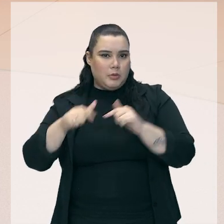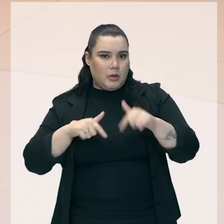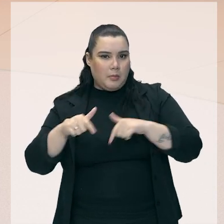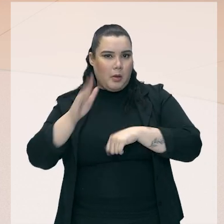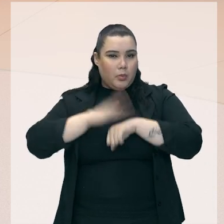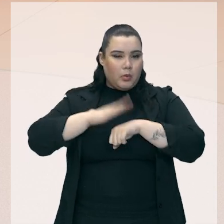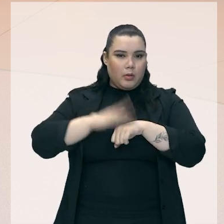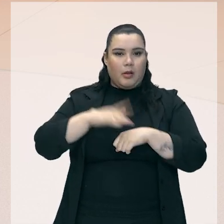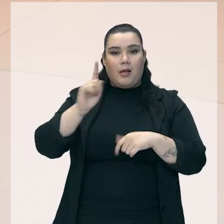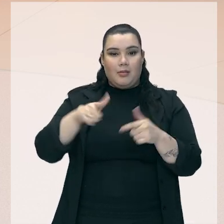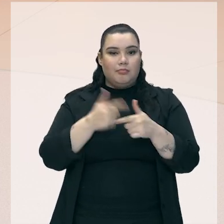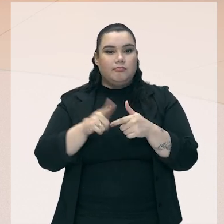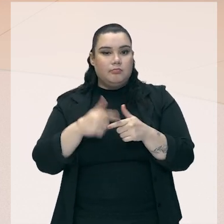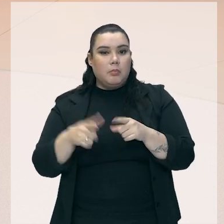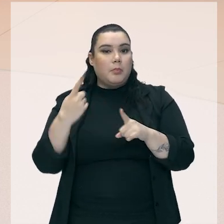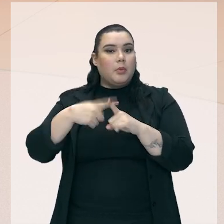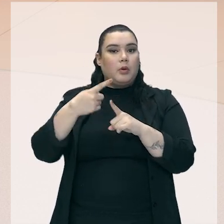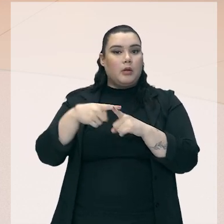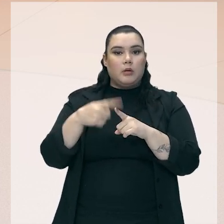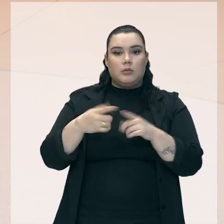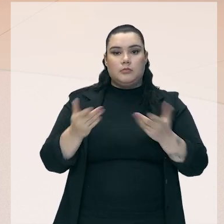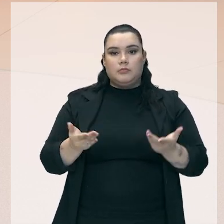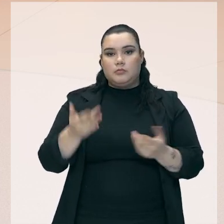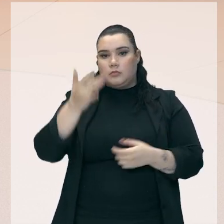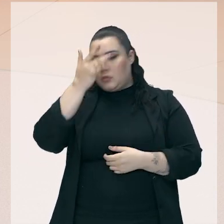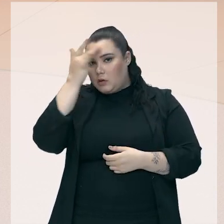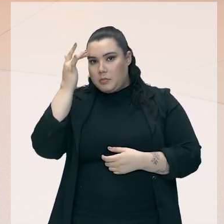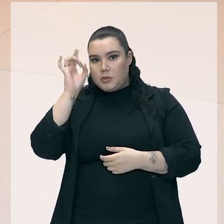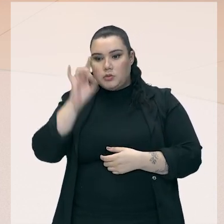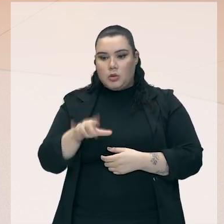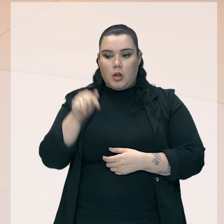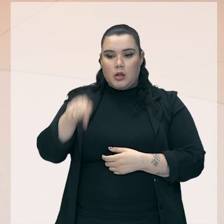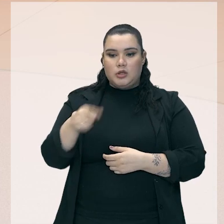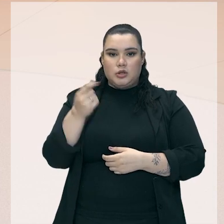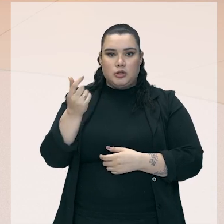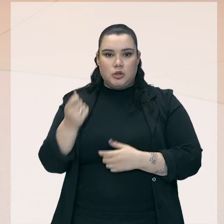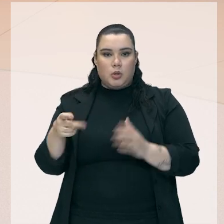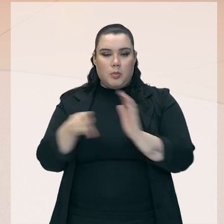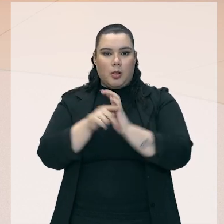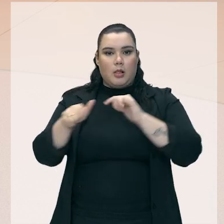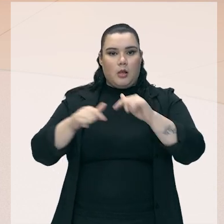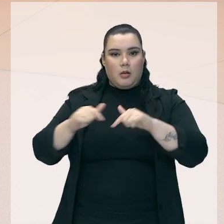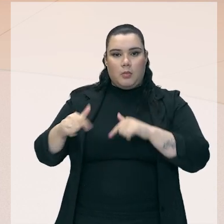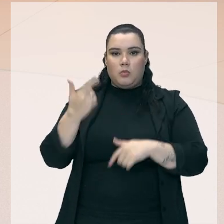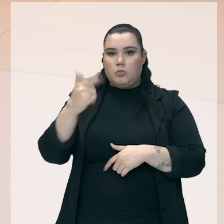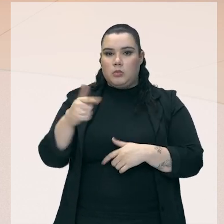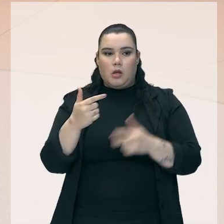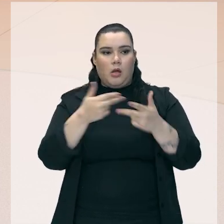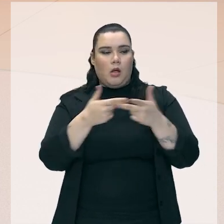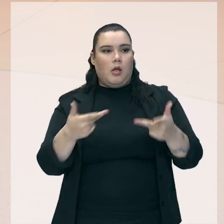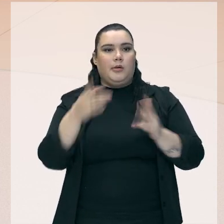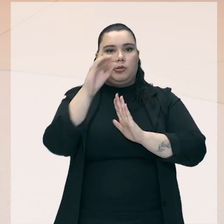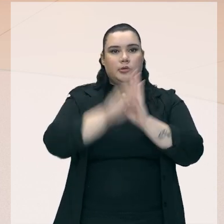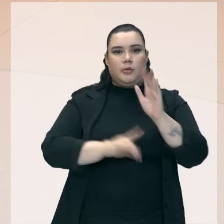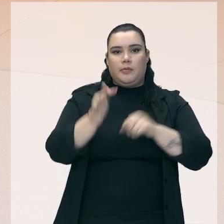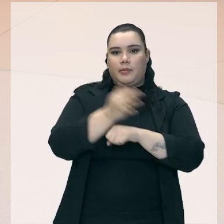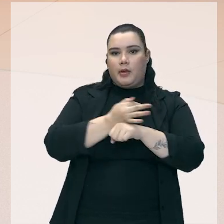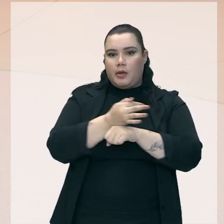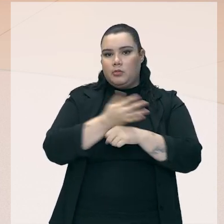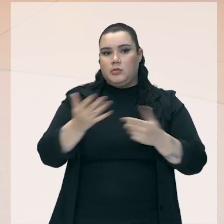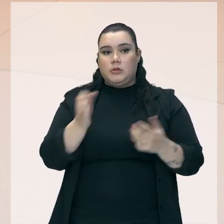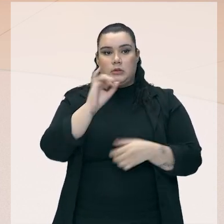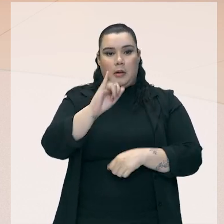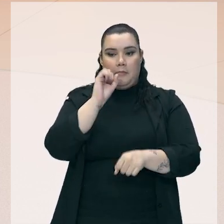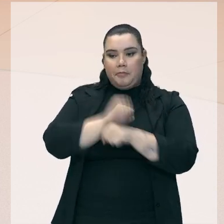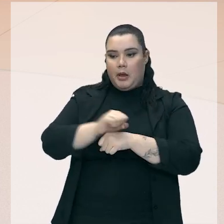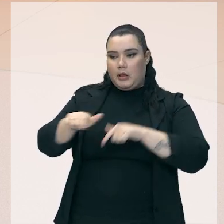problema, né? Porque a pessoa, ela só tem aquele dinheiro daquele serviço, não tem benefício, não tem direito a férias, se parar de trabalhar não vai